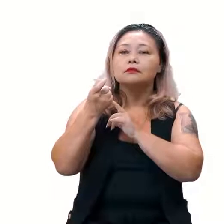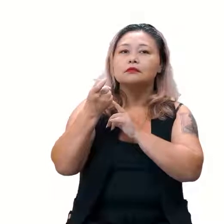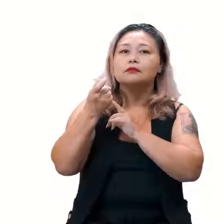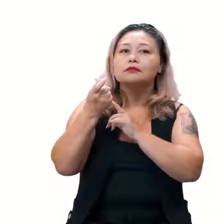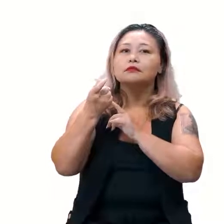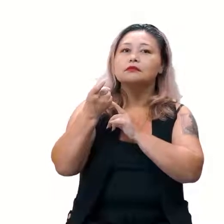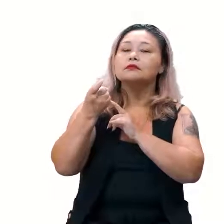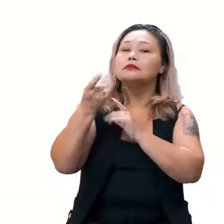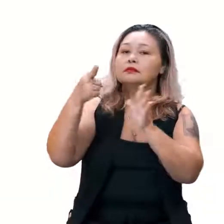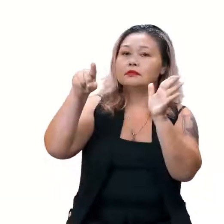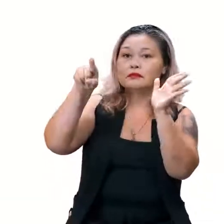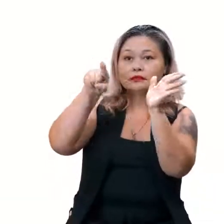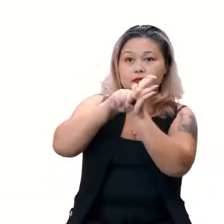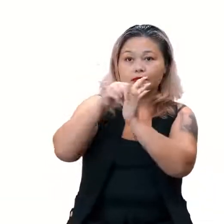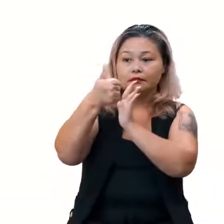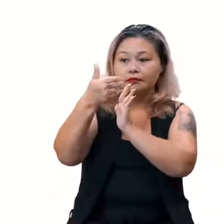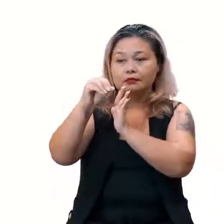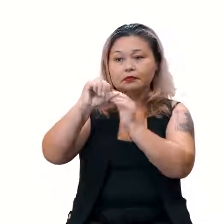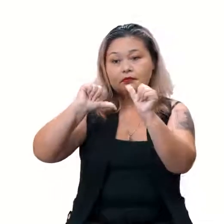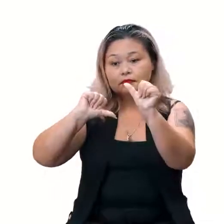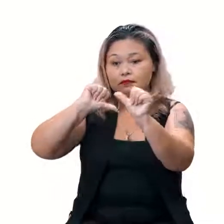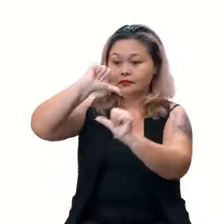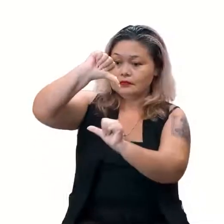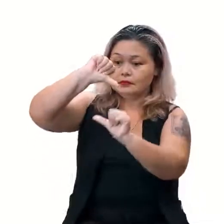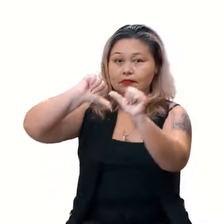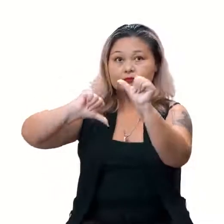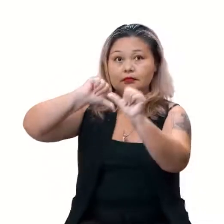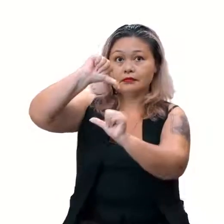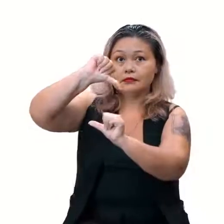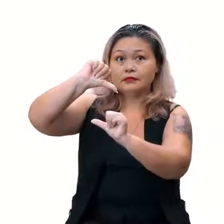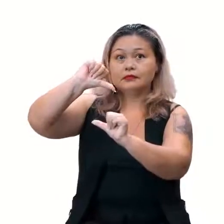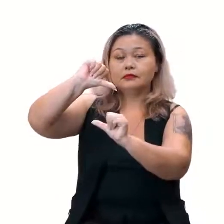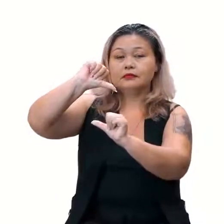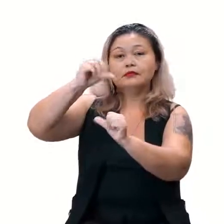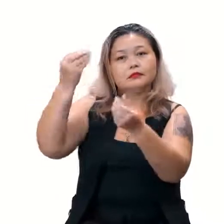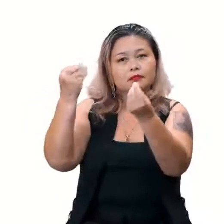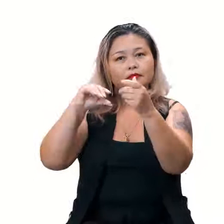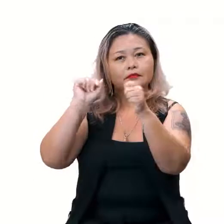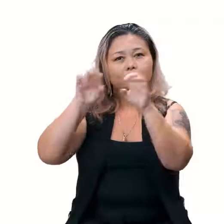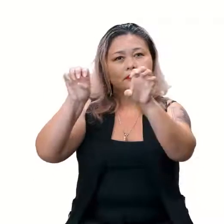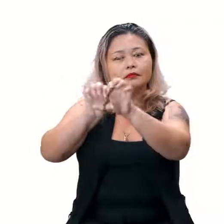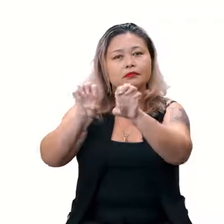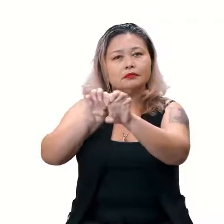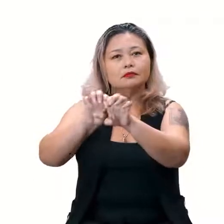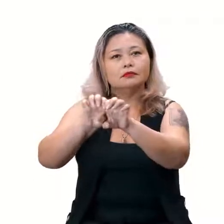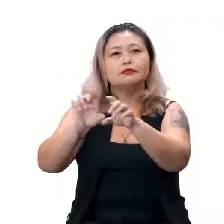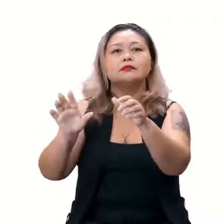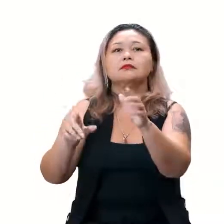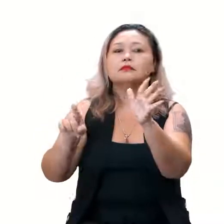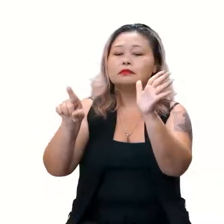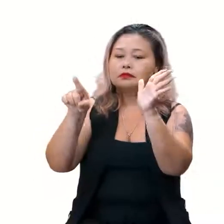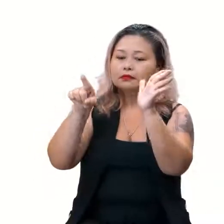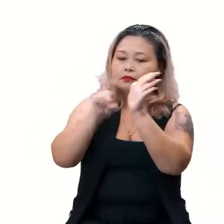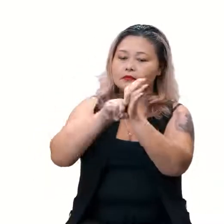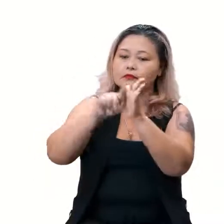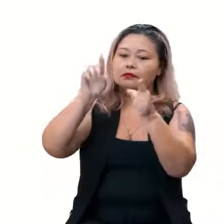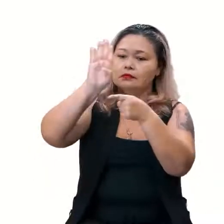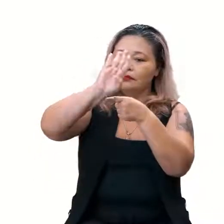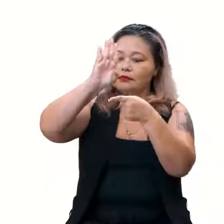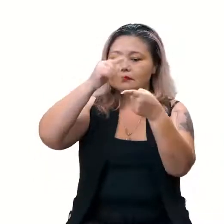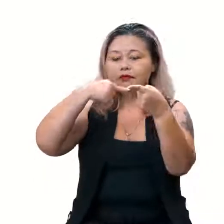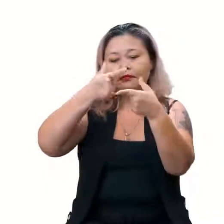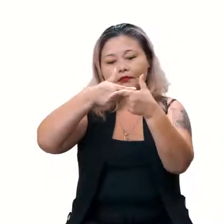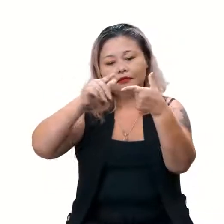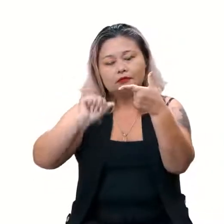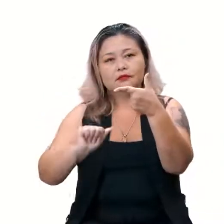valor de B com sinal contrário. Ah, vou botar a equaçãozinha aqui. Isso. Menos B dividido por A. Menos B dividido por A. Vai dar